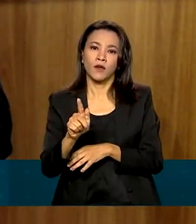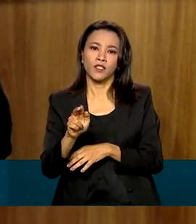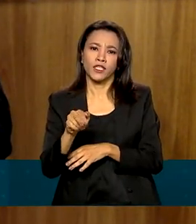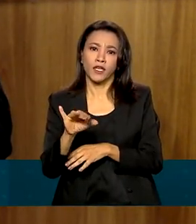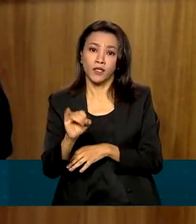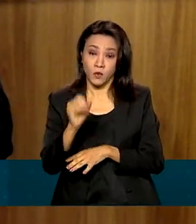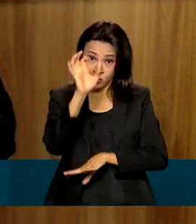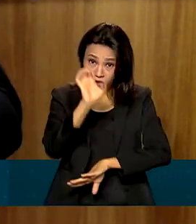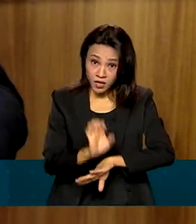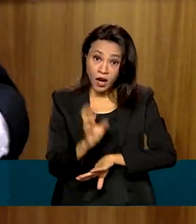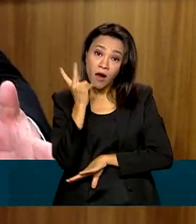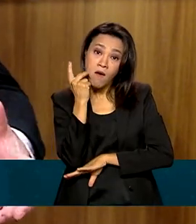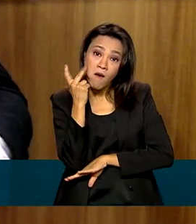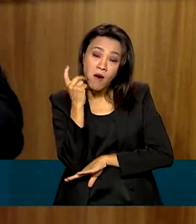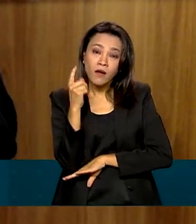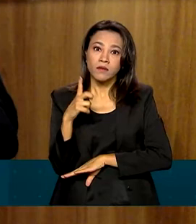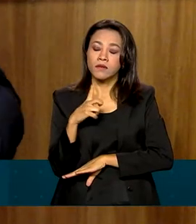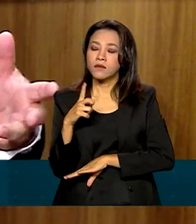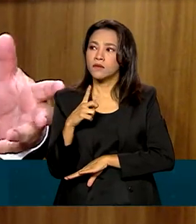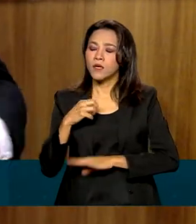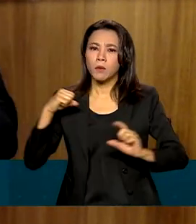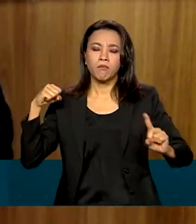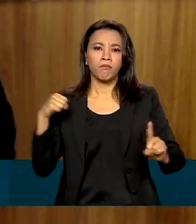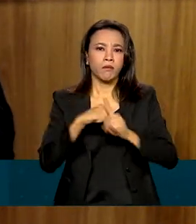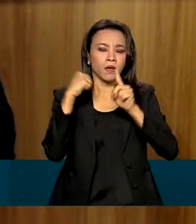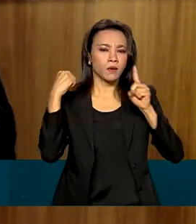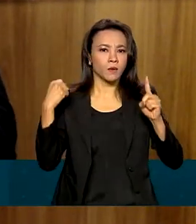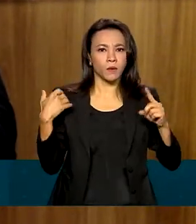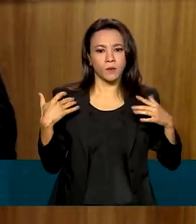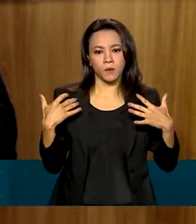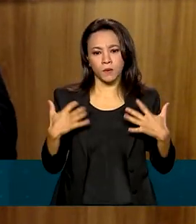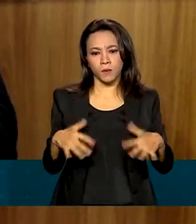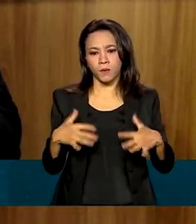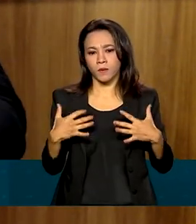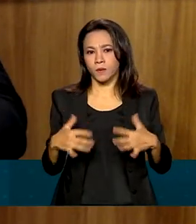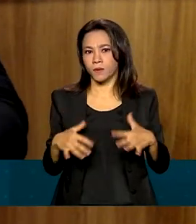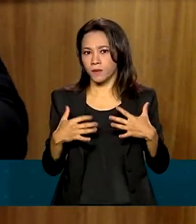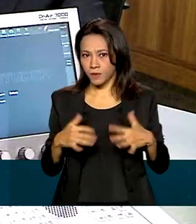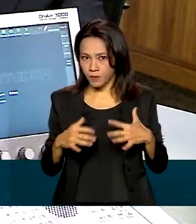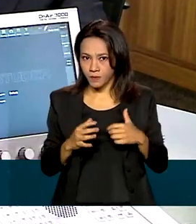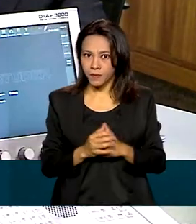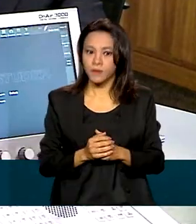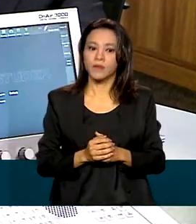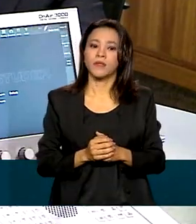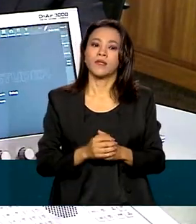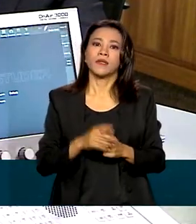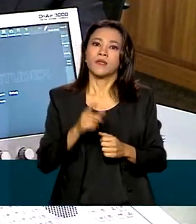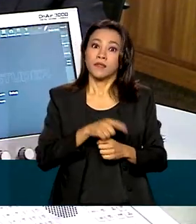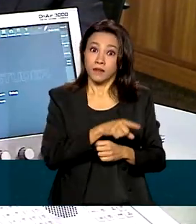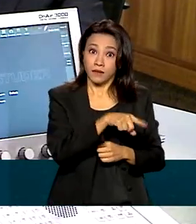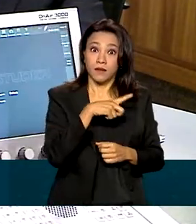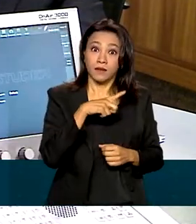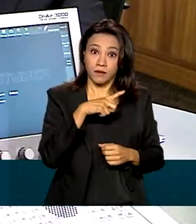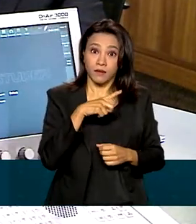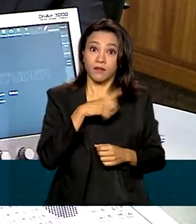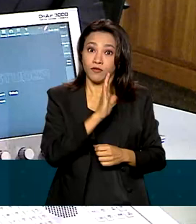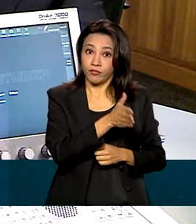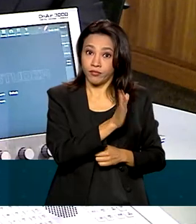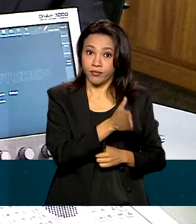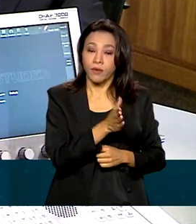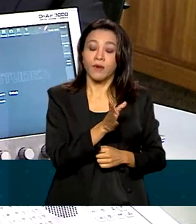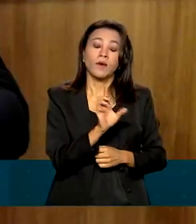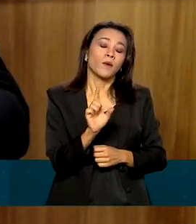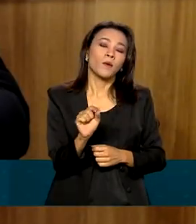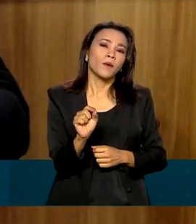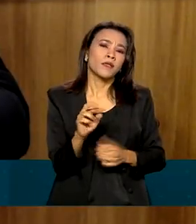do Ceará, que tem o impacto de uma Itaipu. De algumas Itaipus, como alguns já começam a calcular. Ou seja,